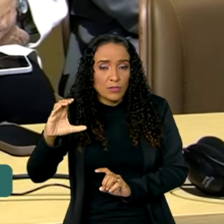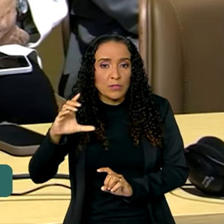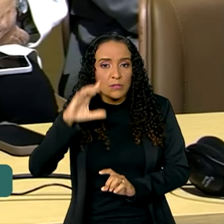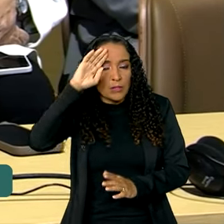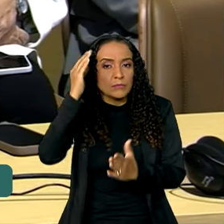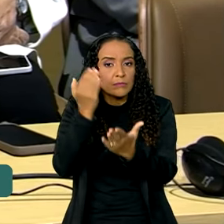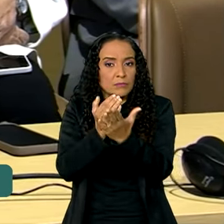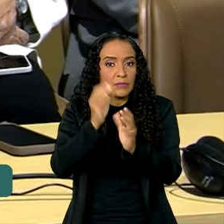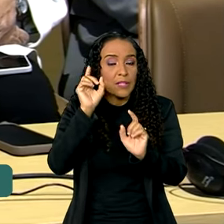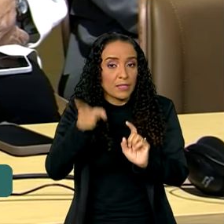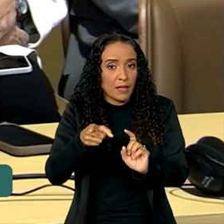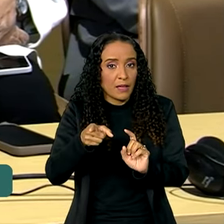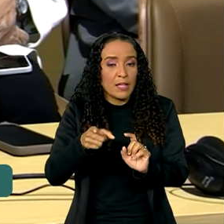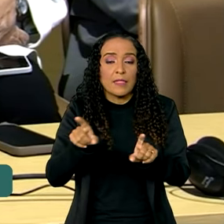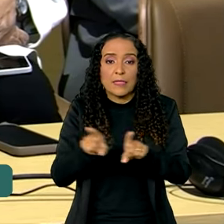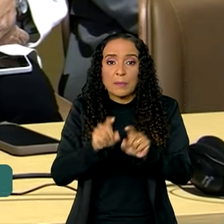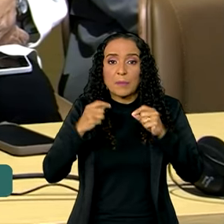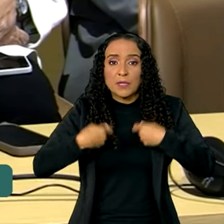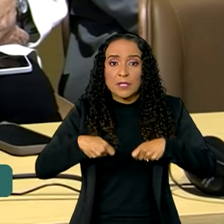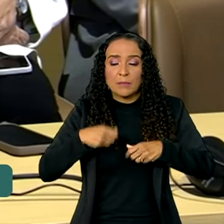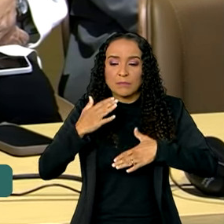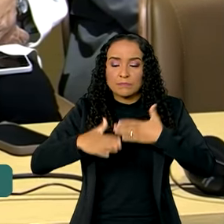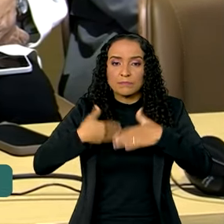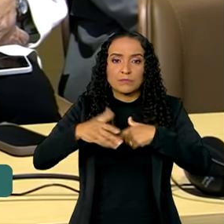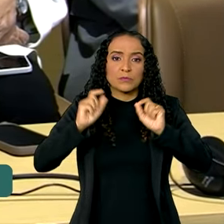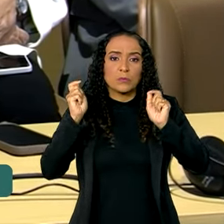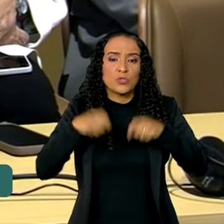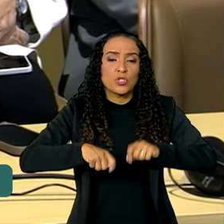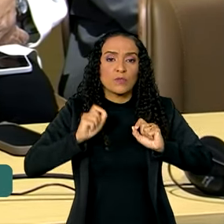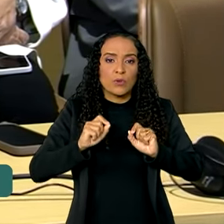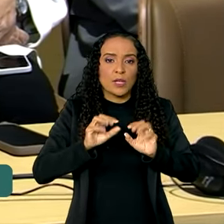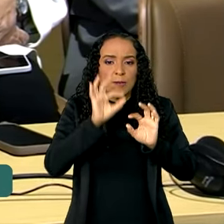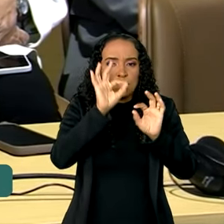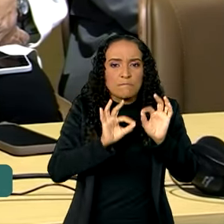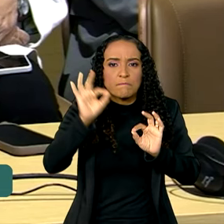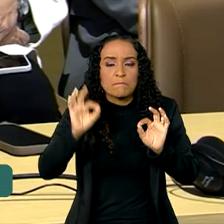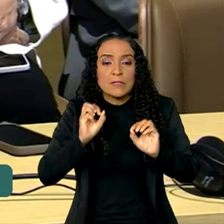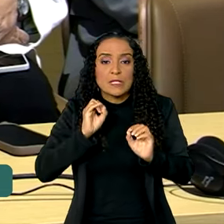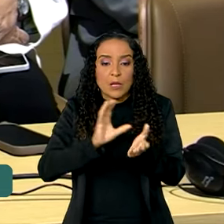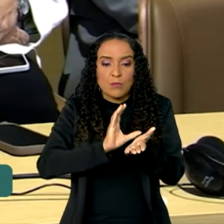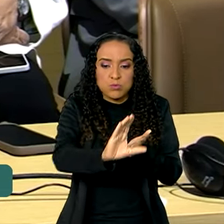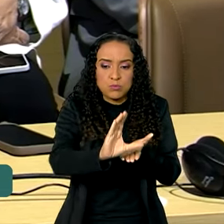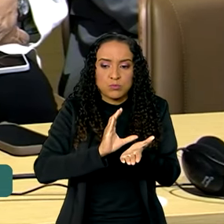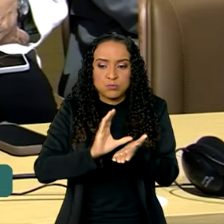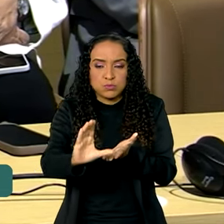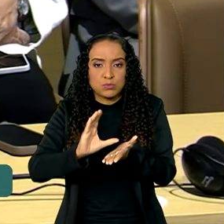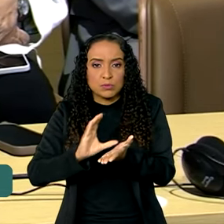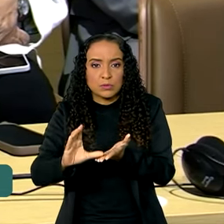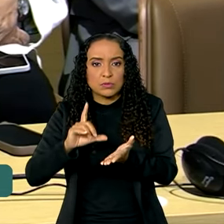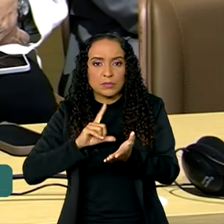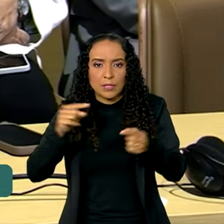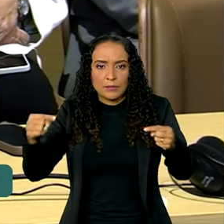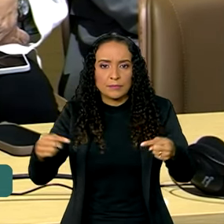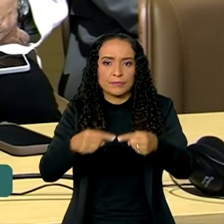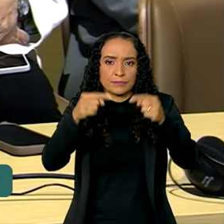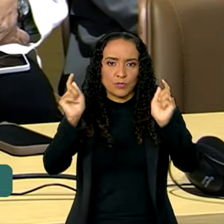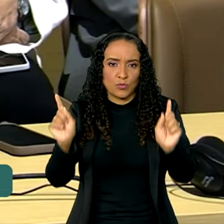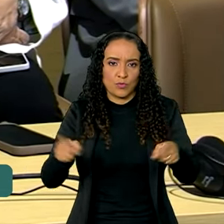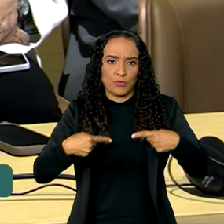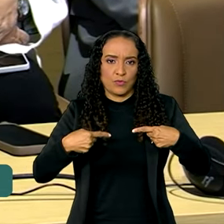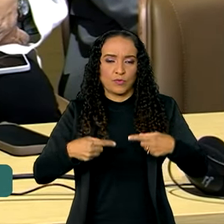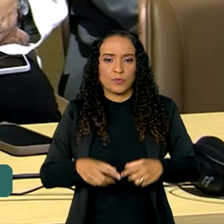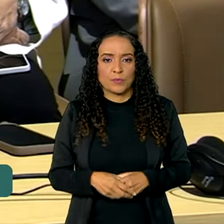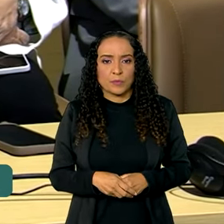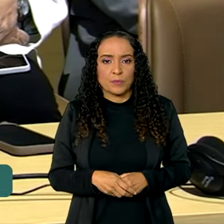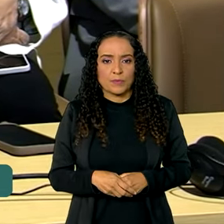cumpridas. Precisamos também de um processo que possa medir se o financiamento está à altura desse desafio.